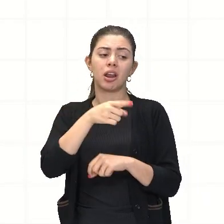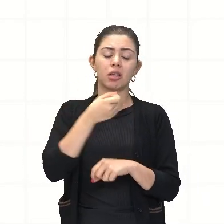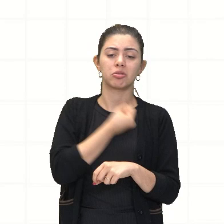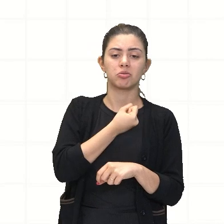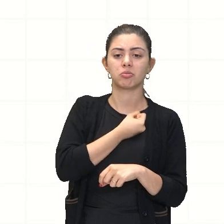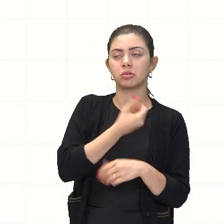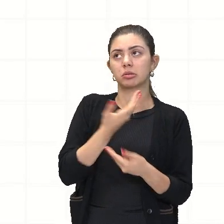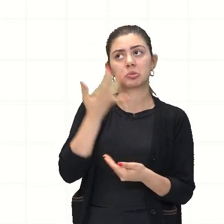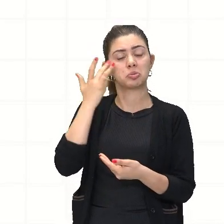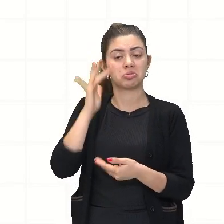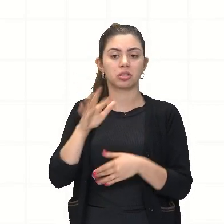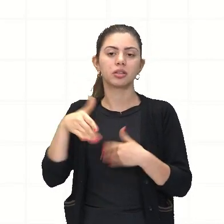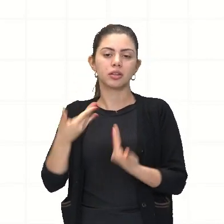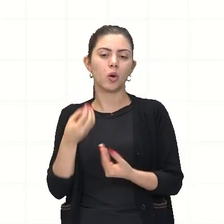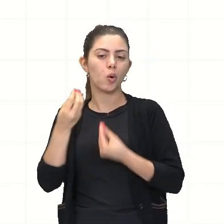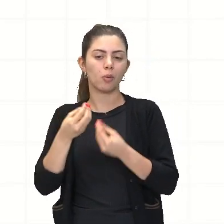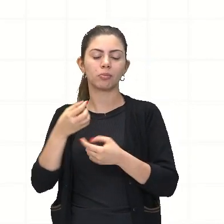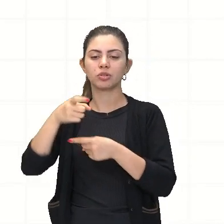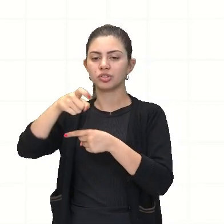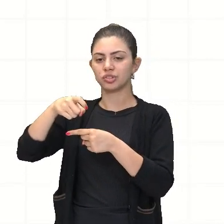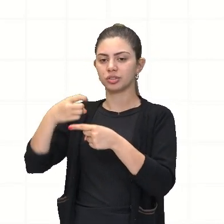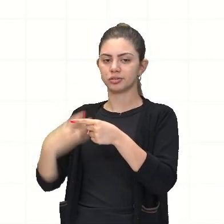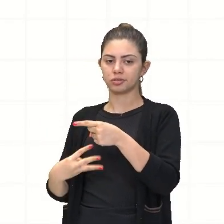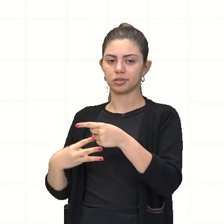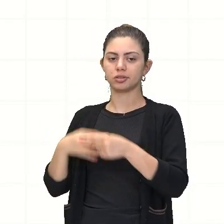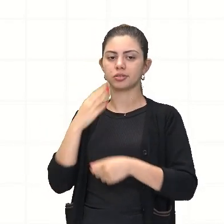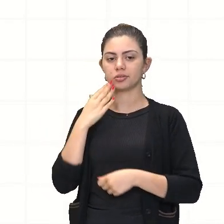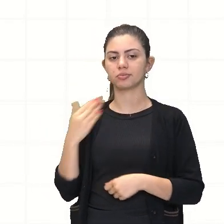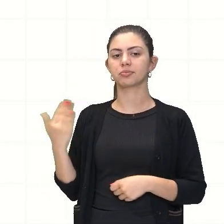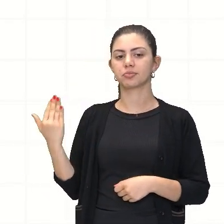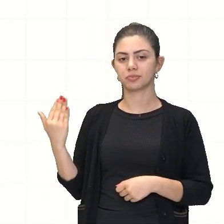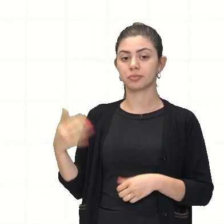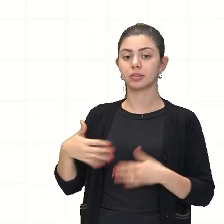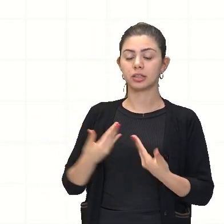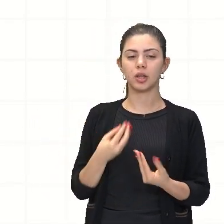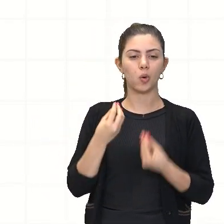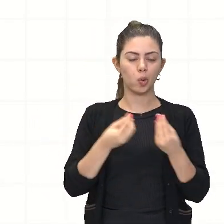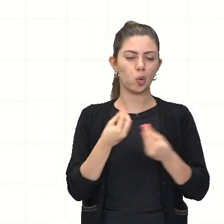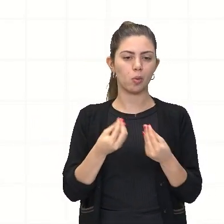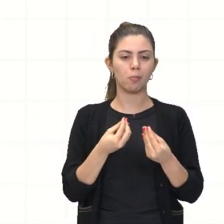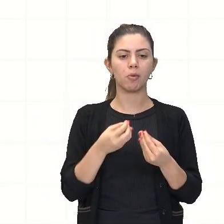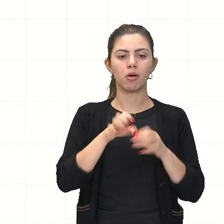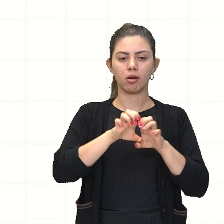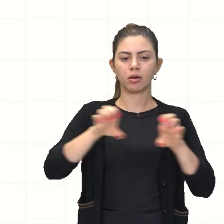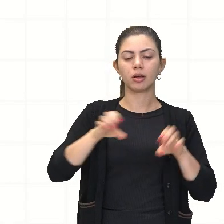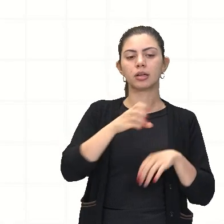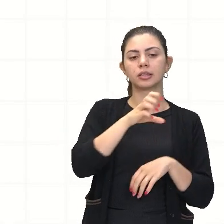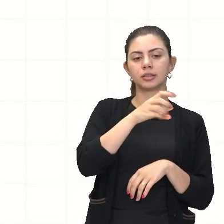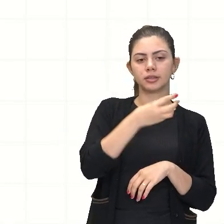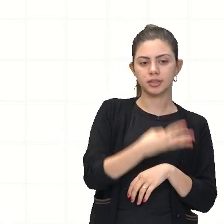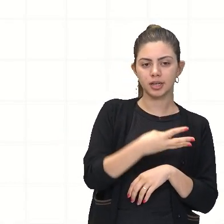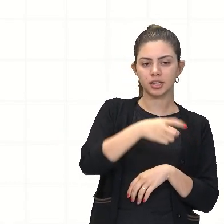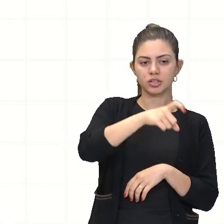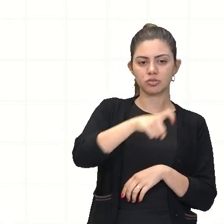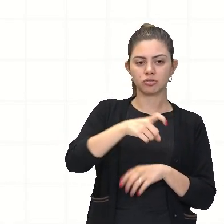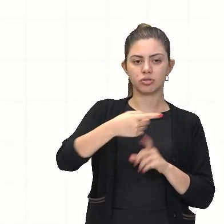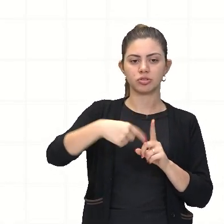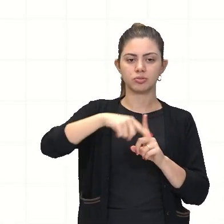3. Então, está aqui, ó. Então, o triplo de um número mais a terça parte.